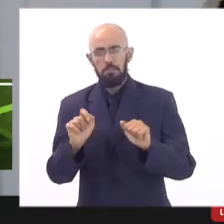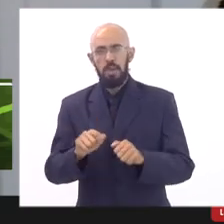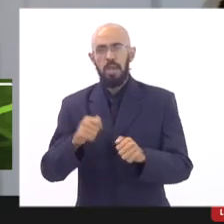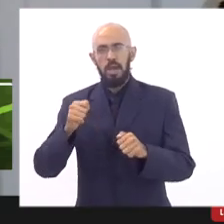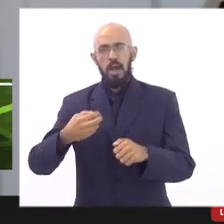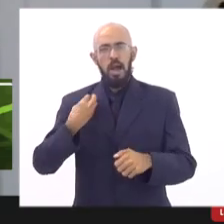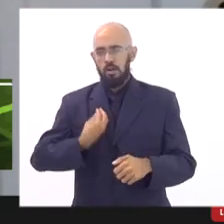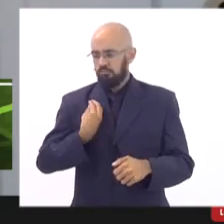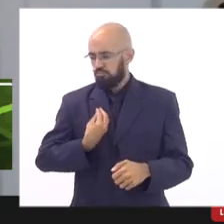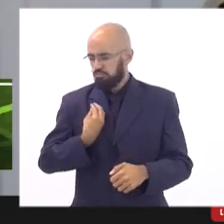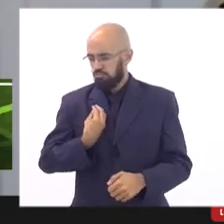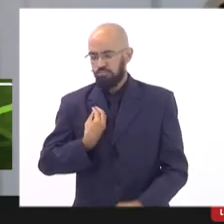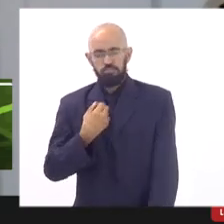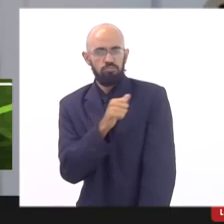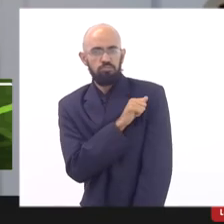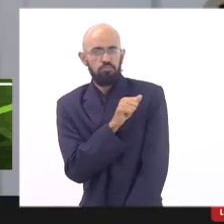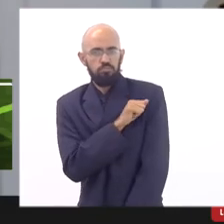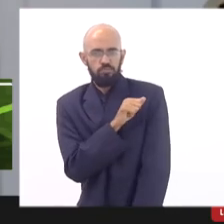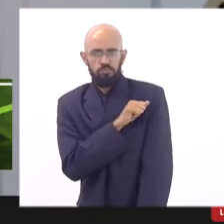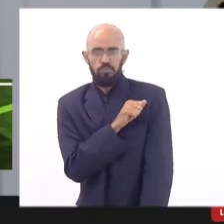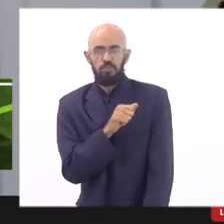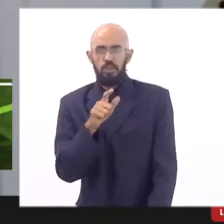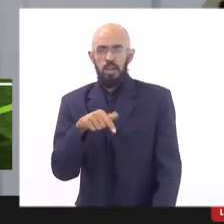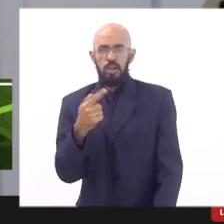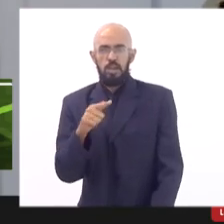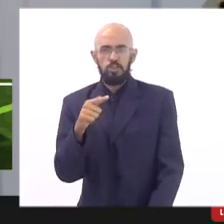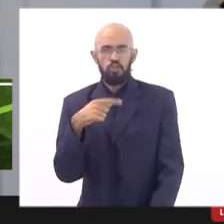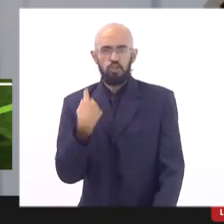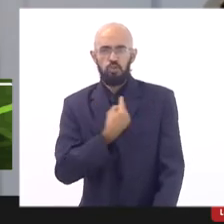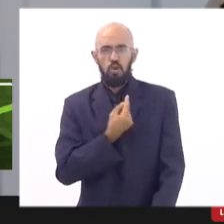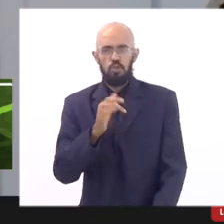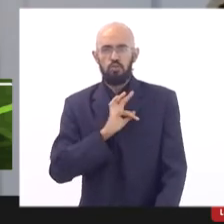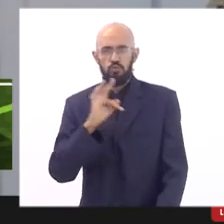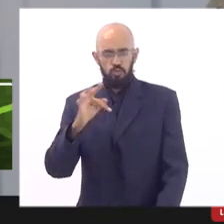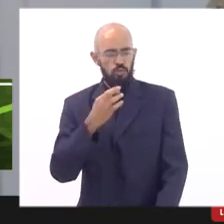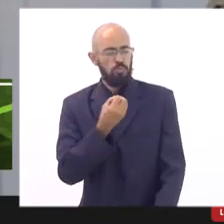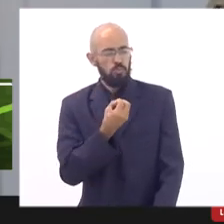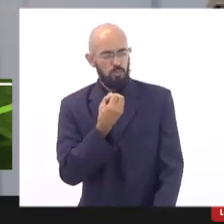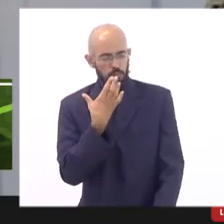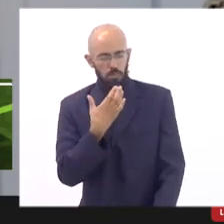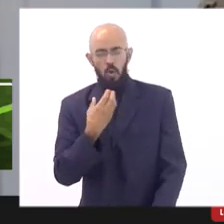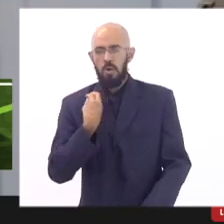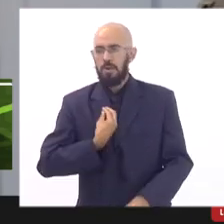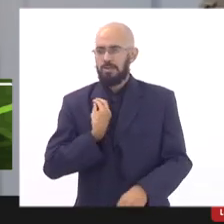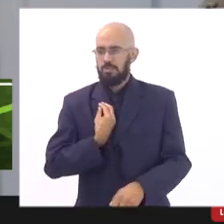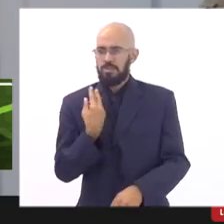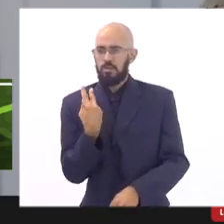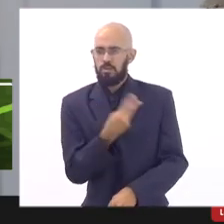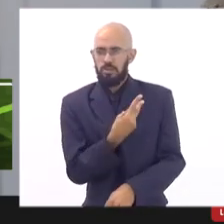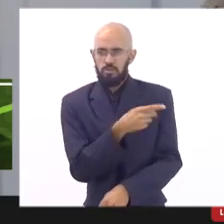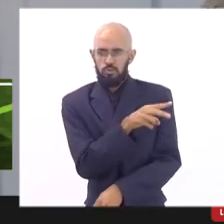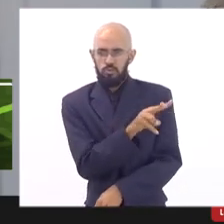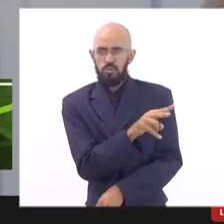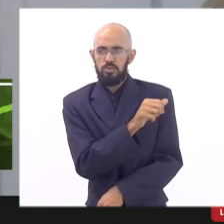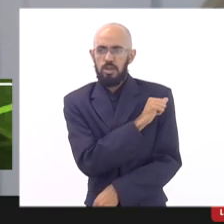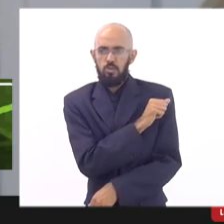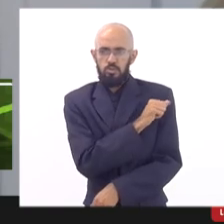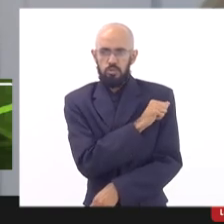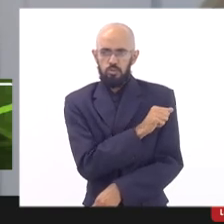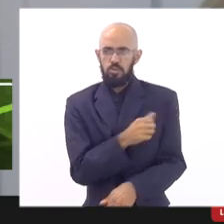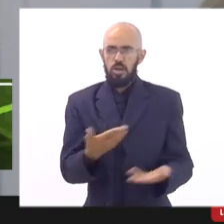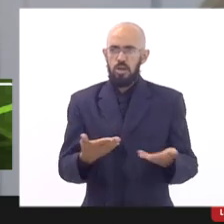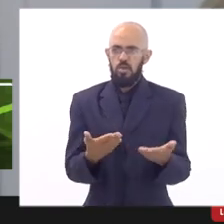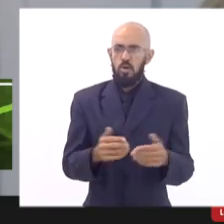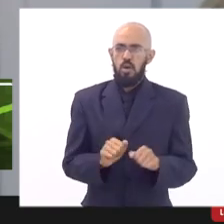garantir o nosso futuro então é muito muito legal a participação dele eu vou passar a palavra aqui para a Lívia